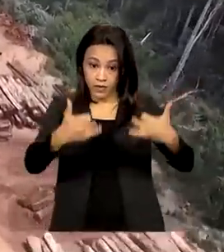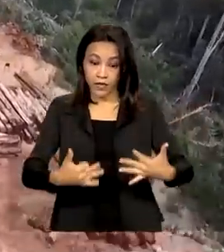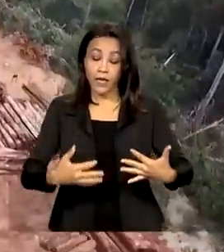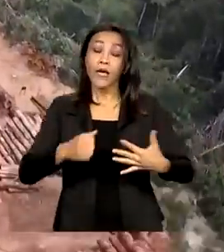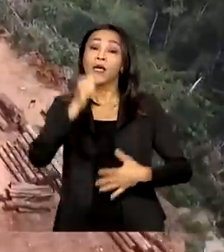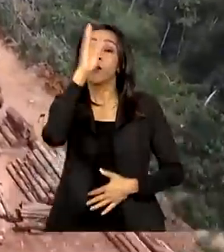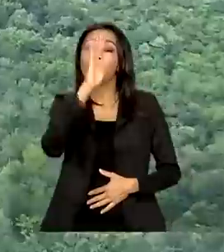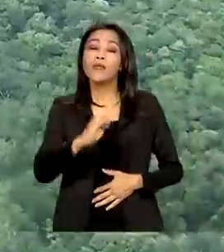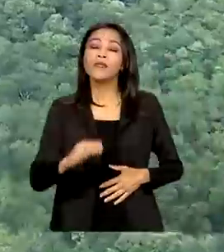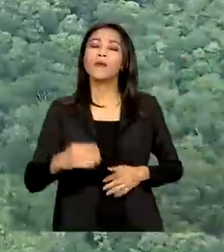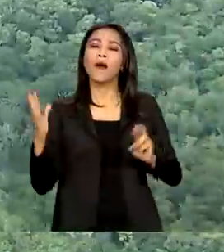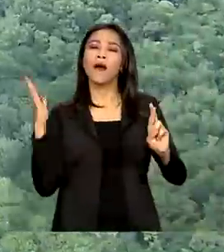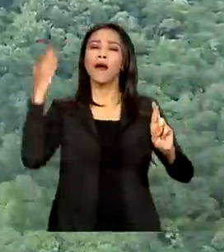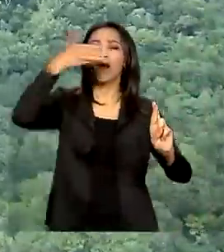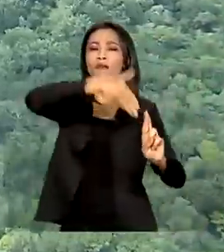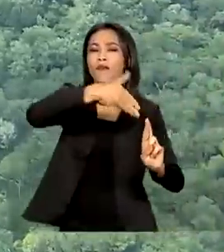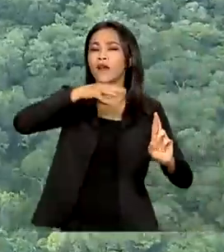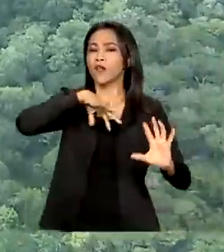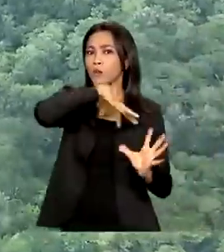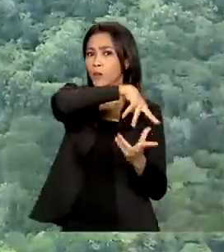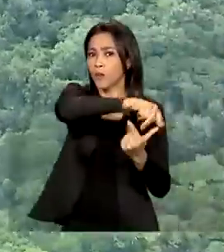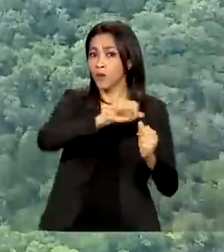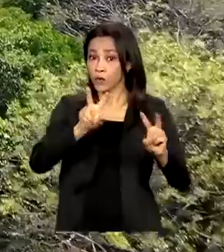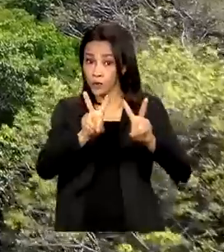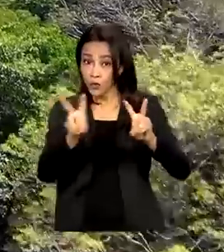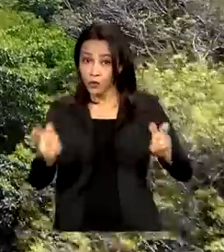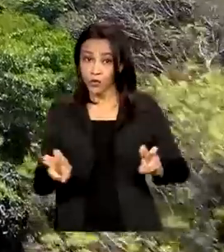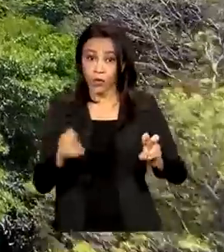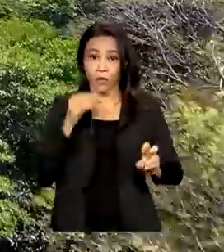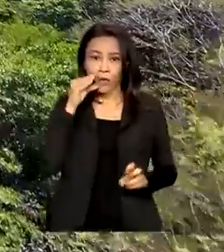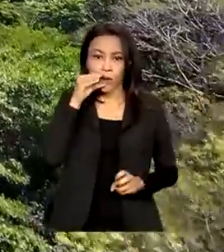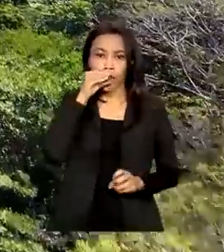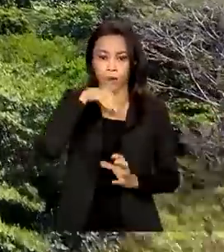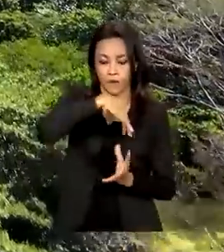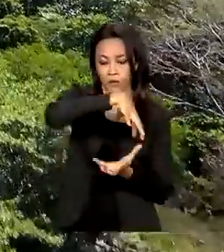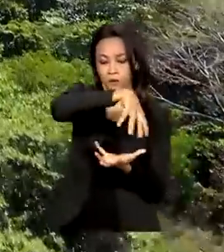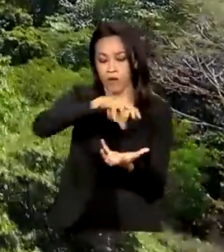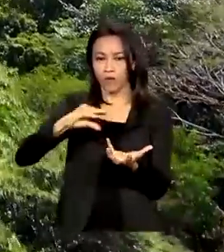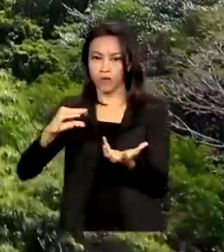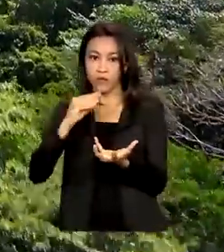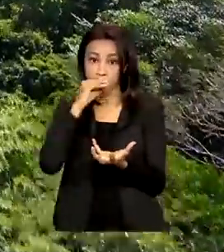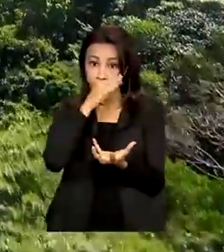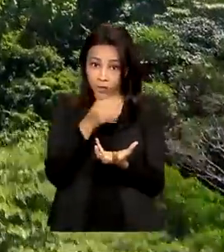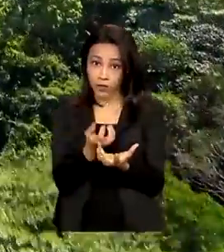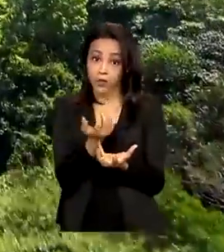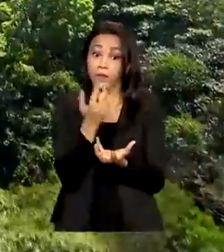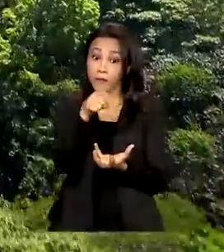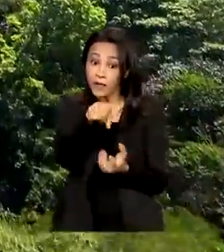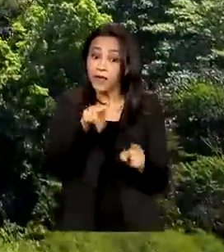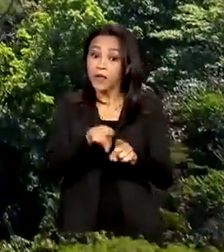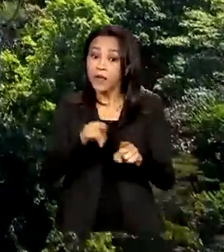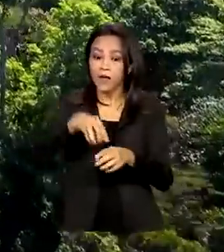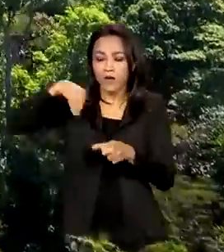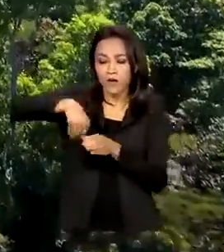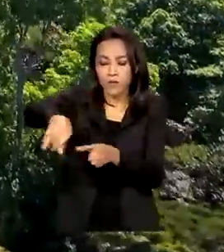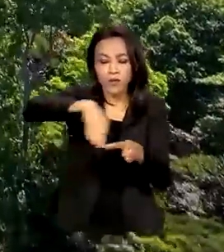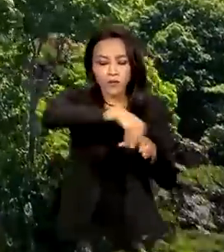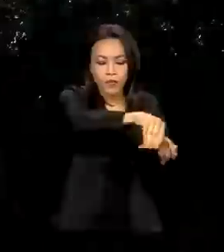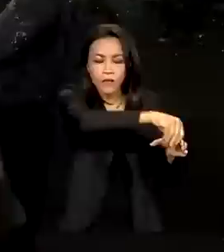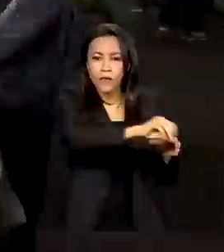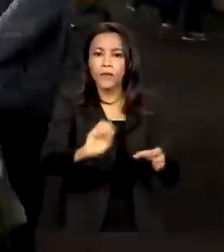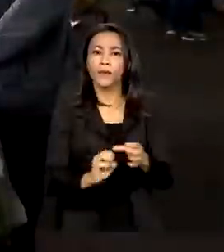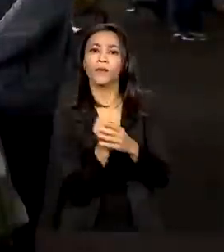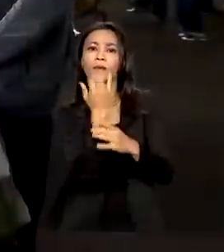exemplo para o mundo no combate ao aquecimento global e anuncia parceria com o BNDES de reflorestamento de espécies nativas.